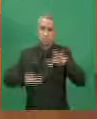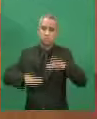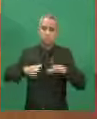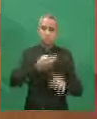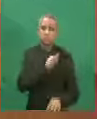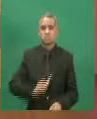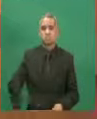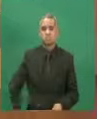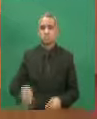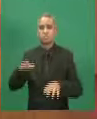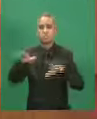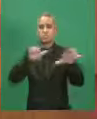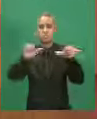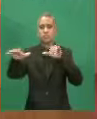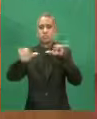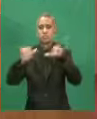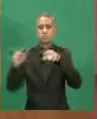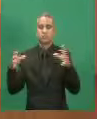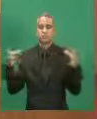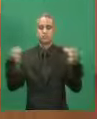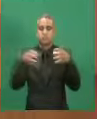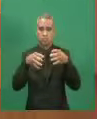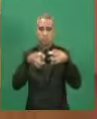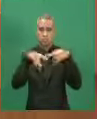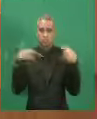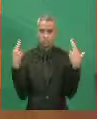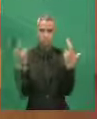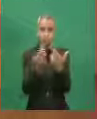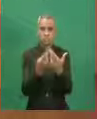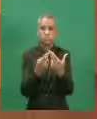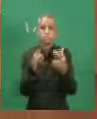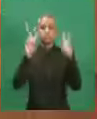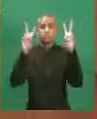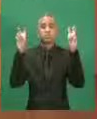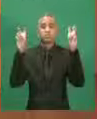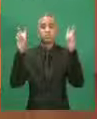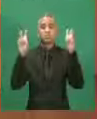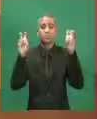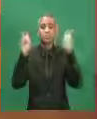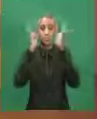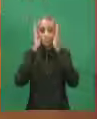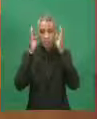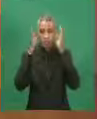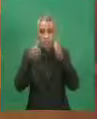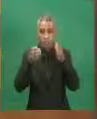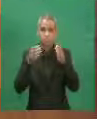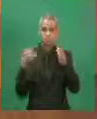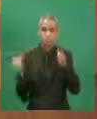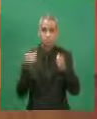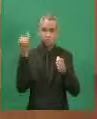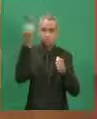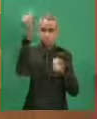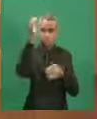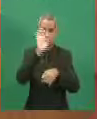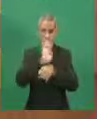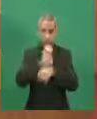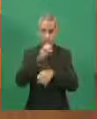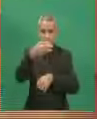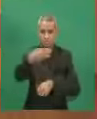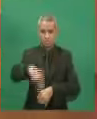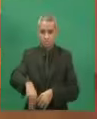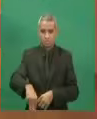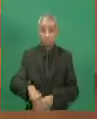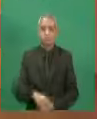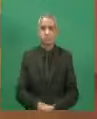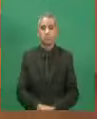para discutir os assuntos de interesse do Estado, de interesse do governo do Estado. Então, foram apenas